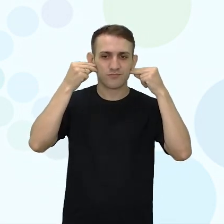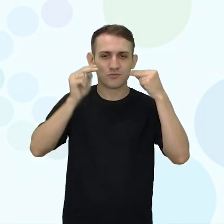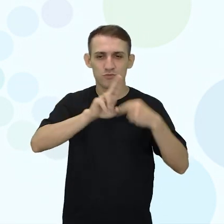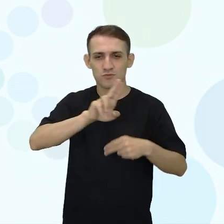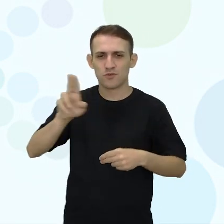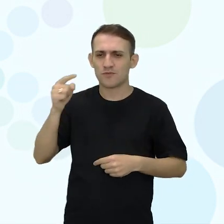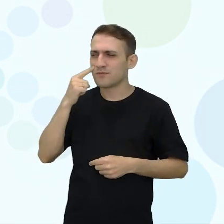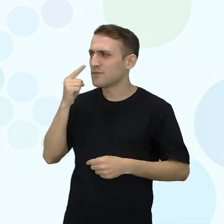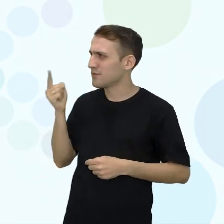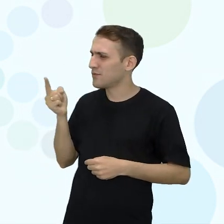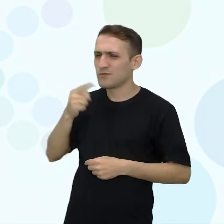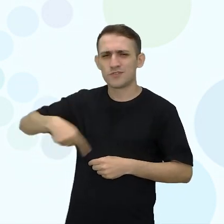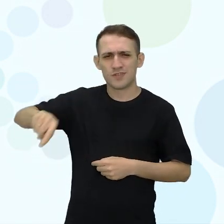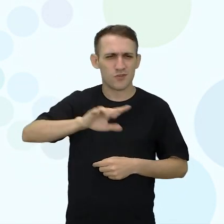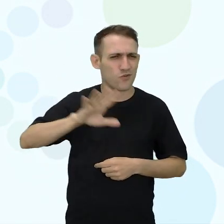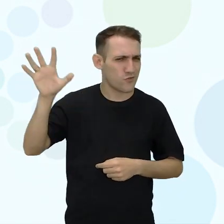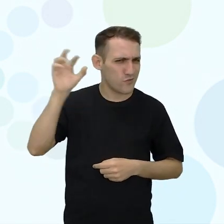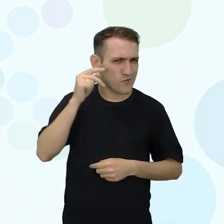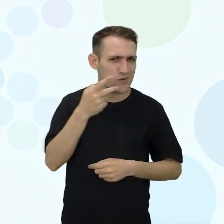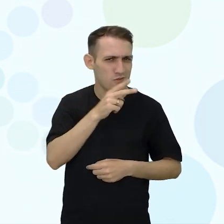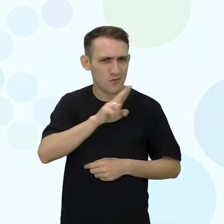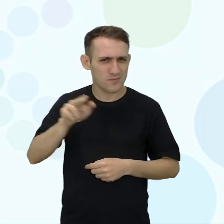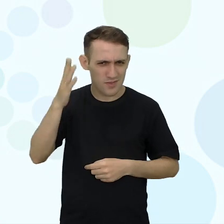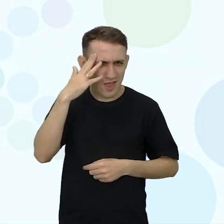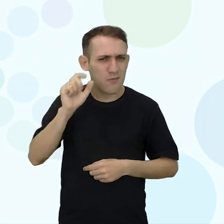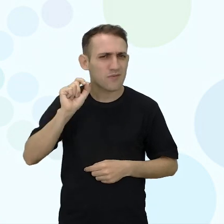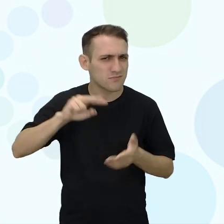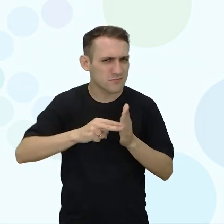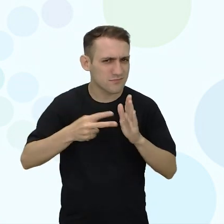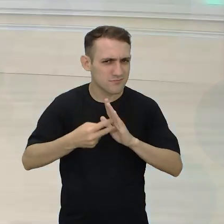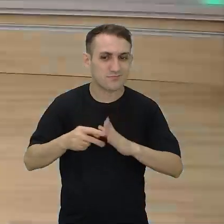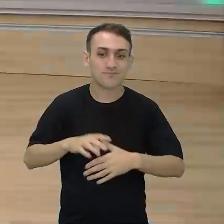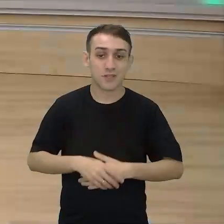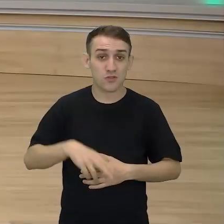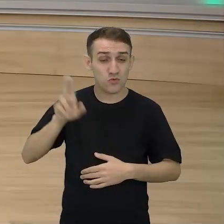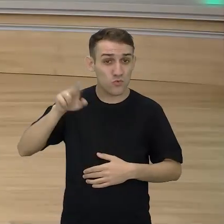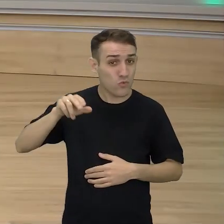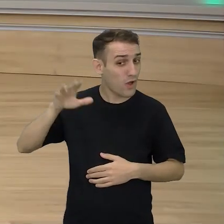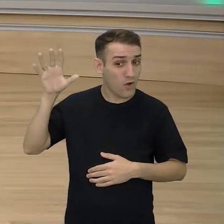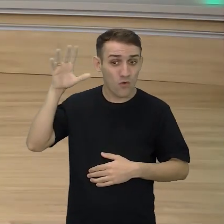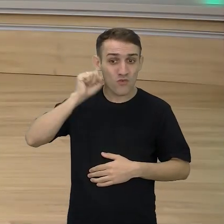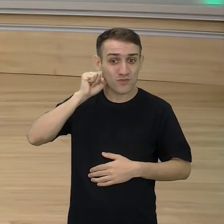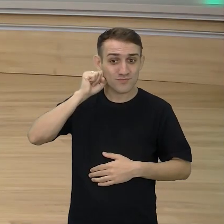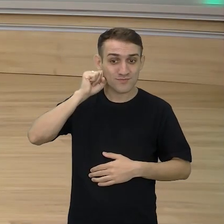ouviu falar sobre os Kaisaras? Sabe o que é? Nunca ouviu falar?